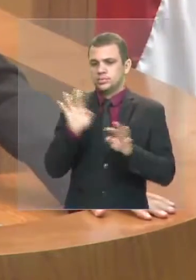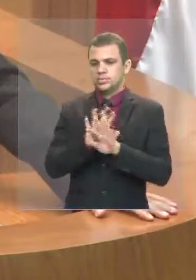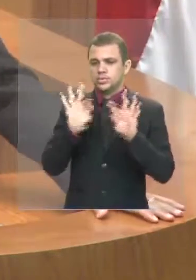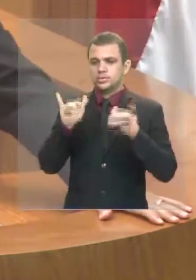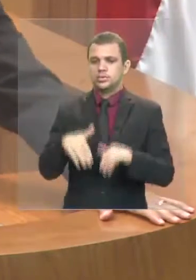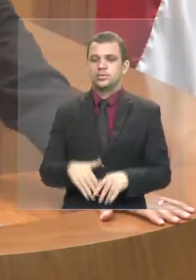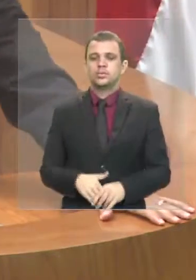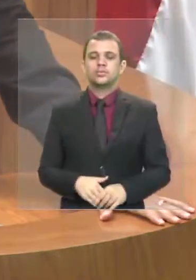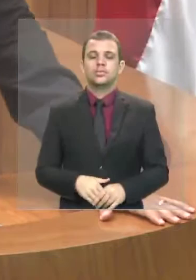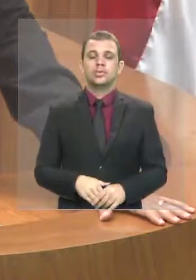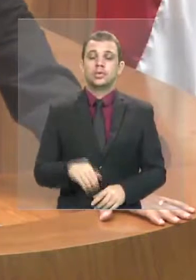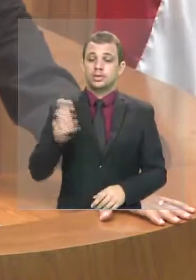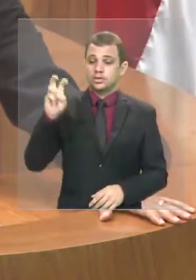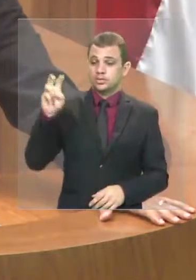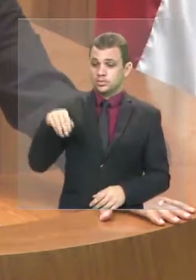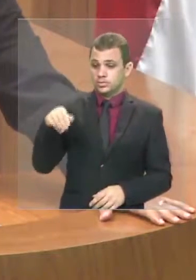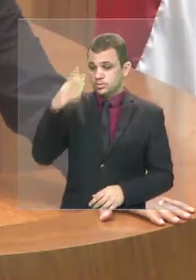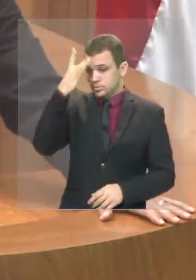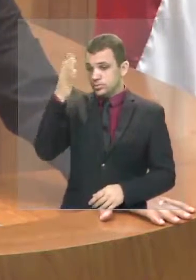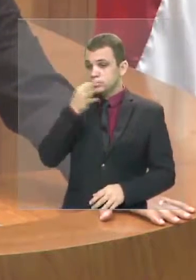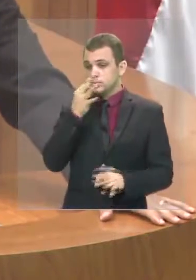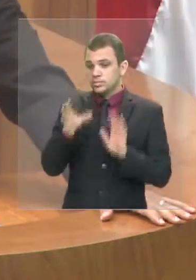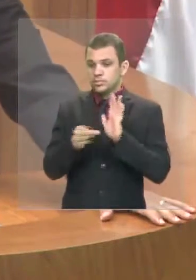sem direito à parte, deputado Edilásio.